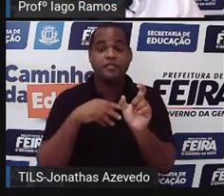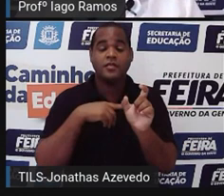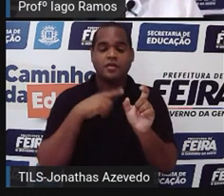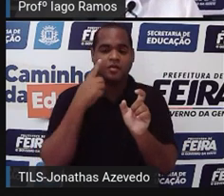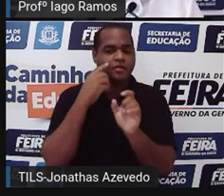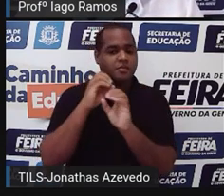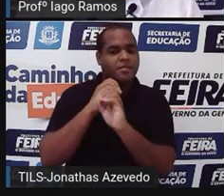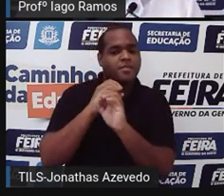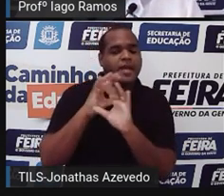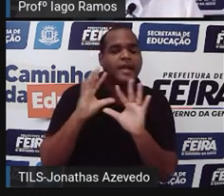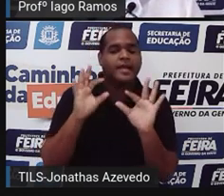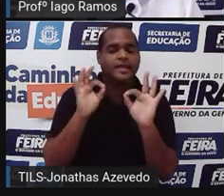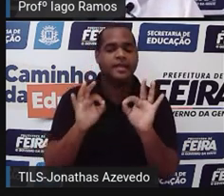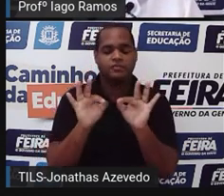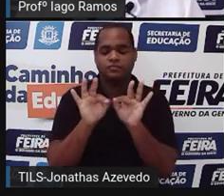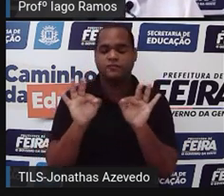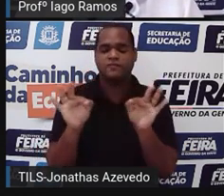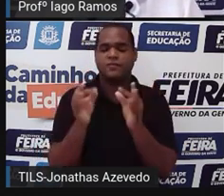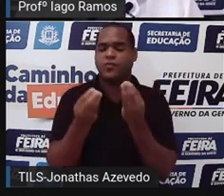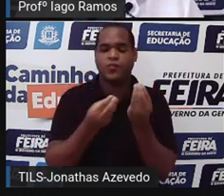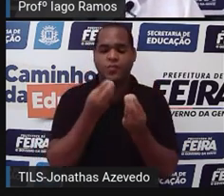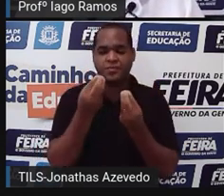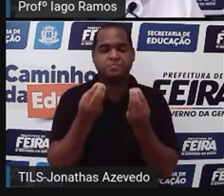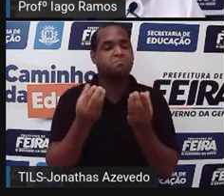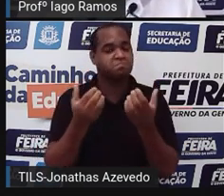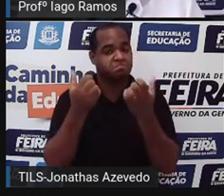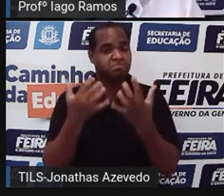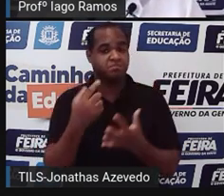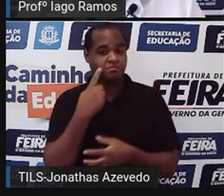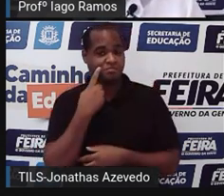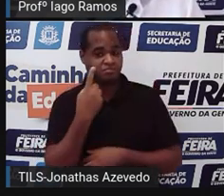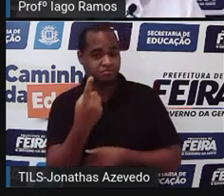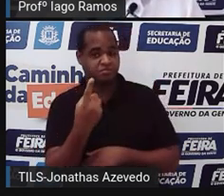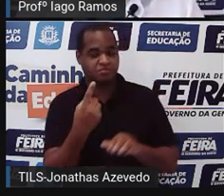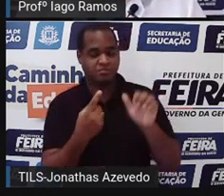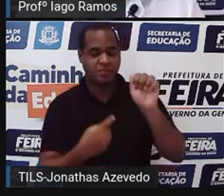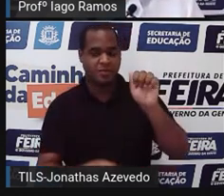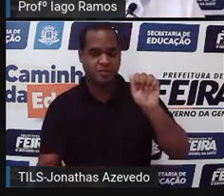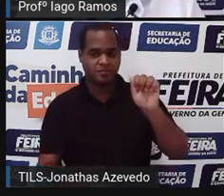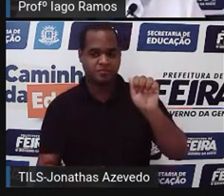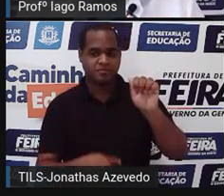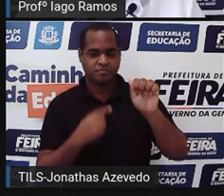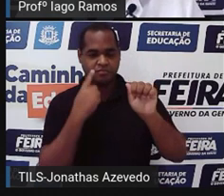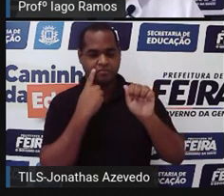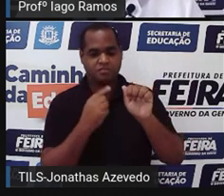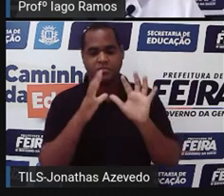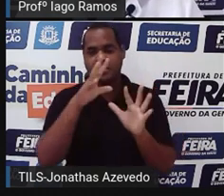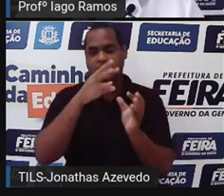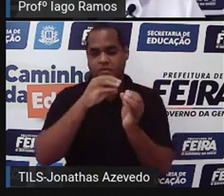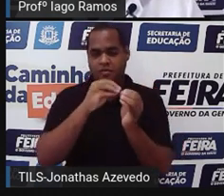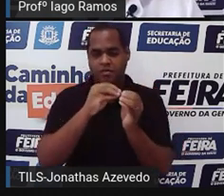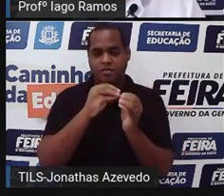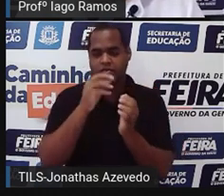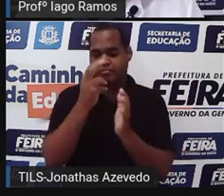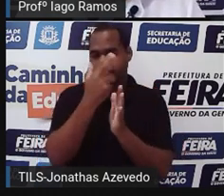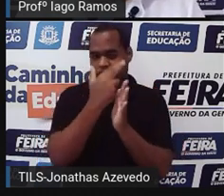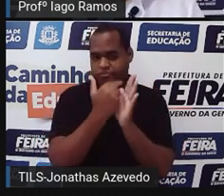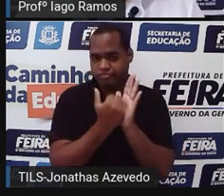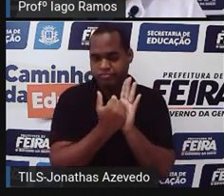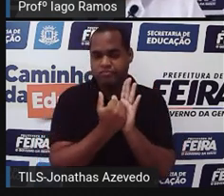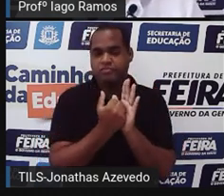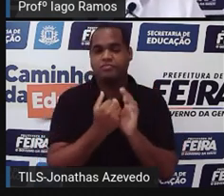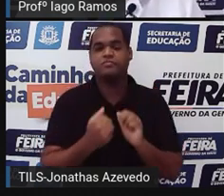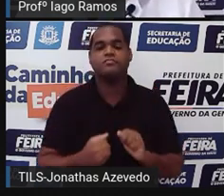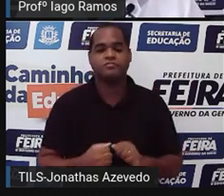preencher essa frase, tá bom? Então, é o que está no item A, as palavras resumidas e ilustradas,